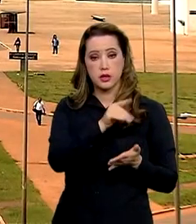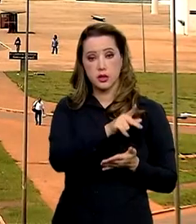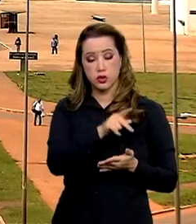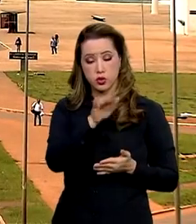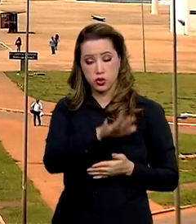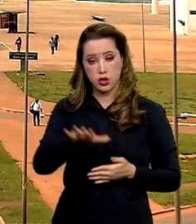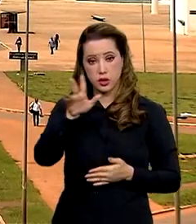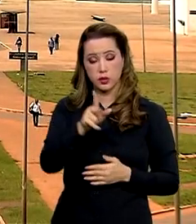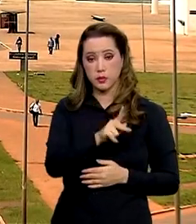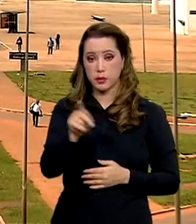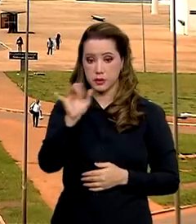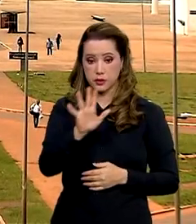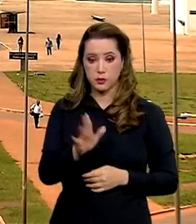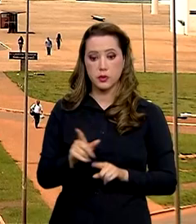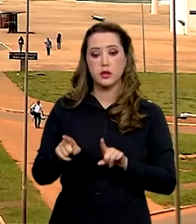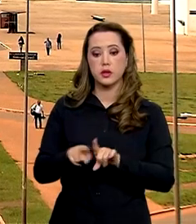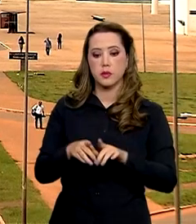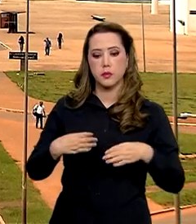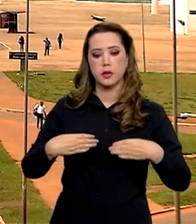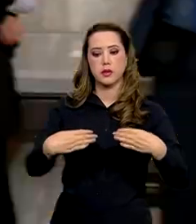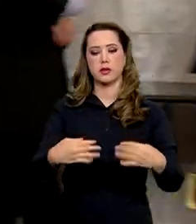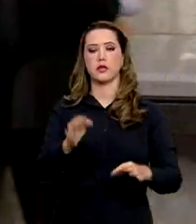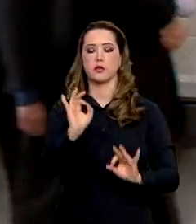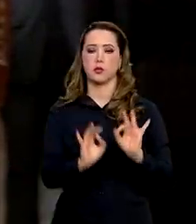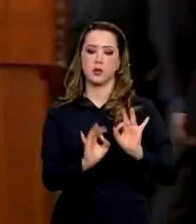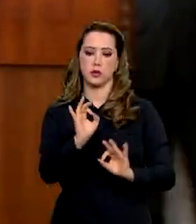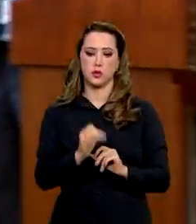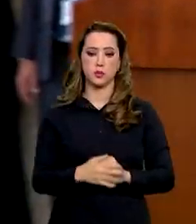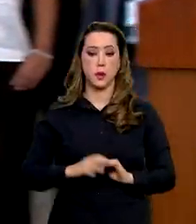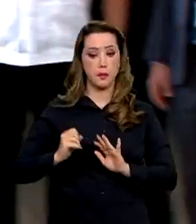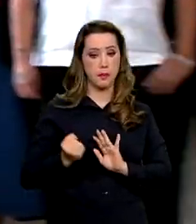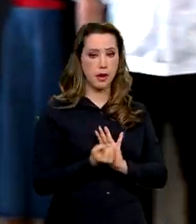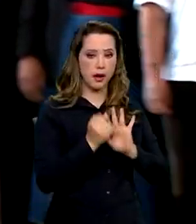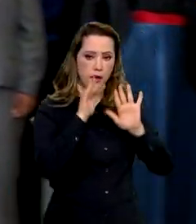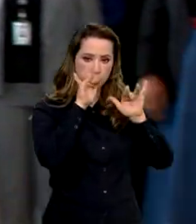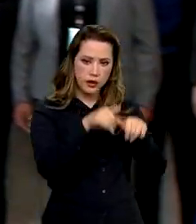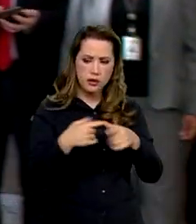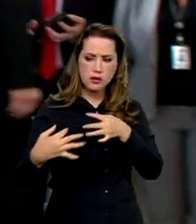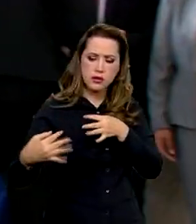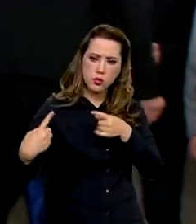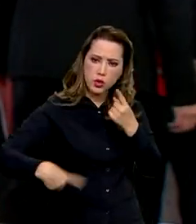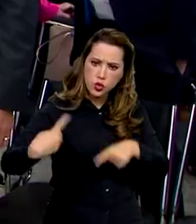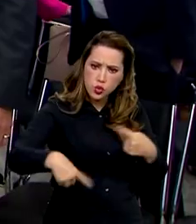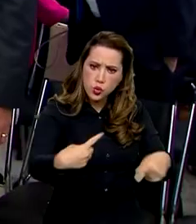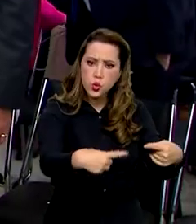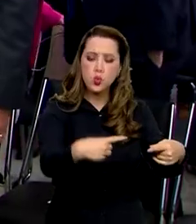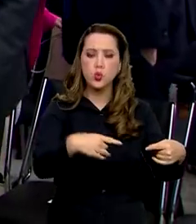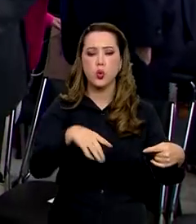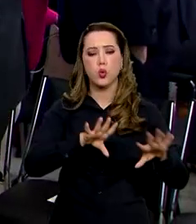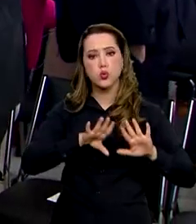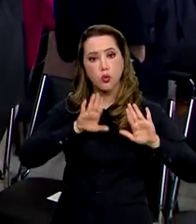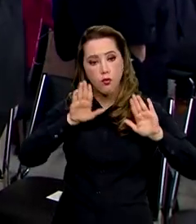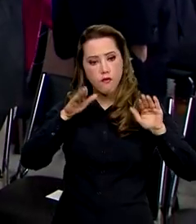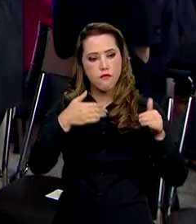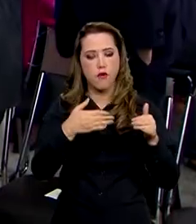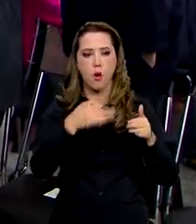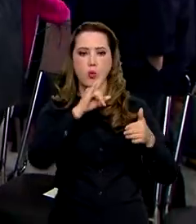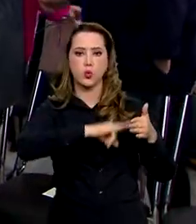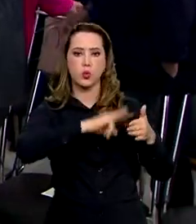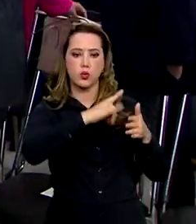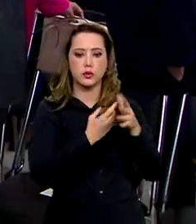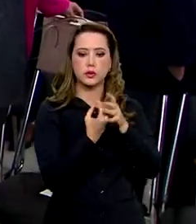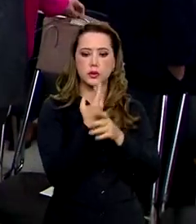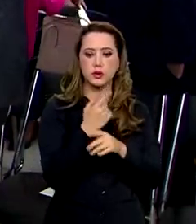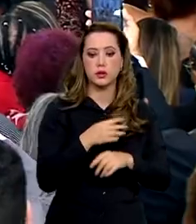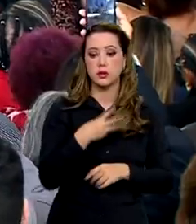Ministério do Planejamento e Orçamento. Para marcar o encerramento das discussões em torno do documento, cerca